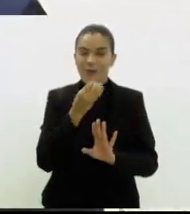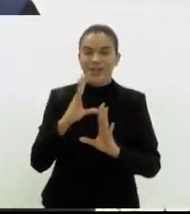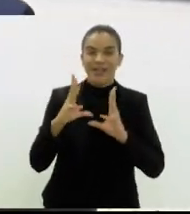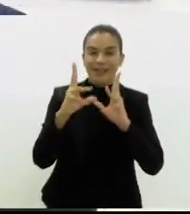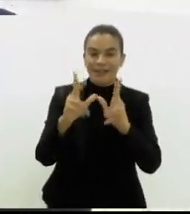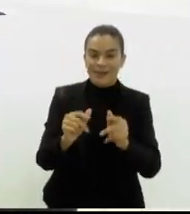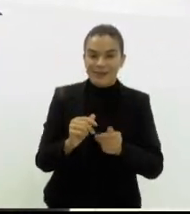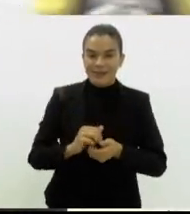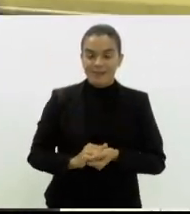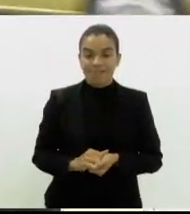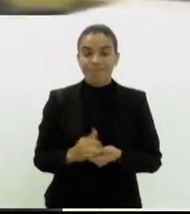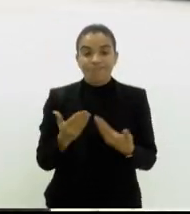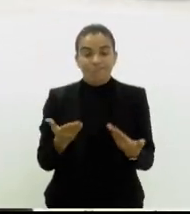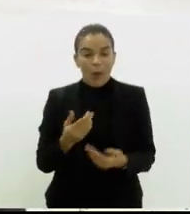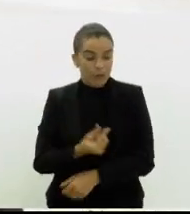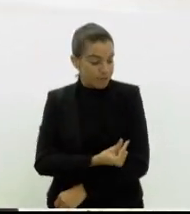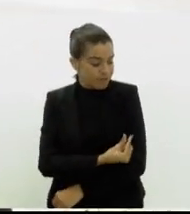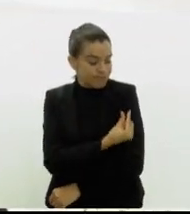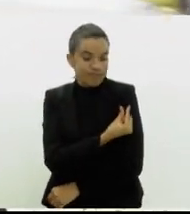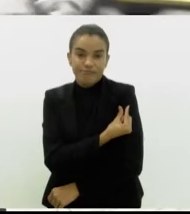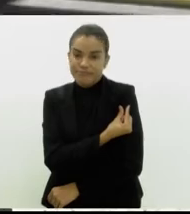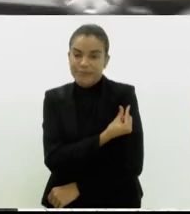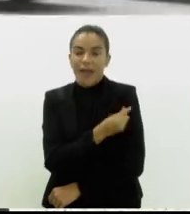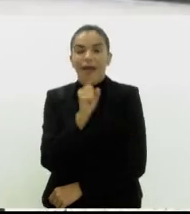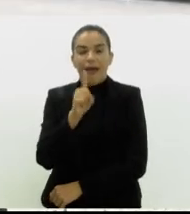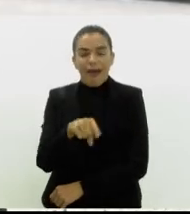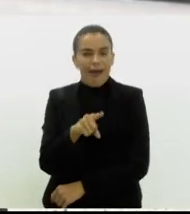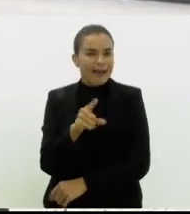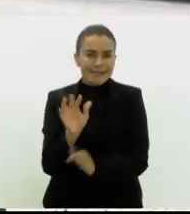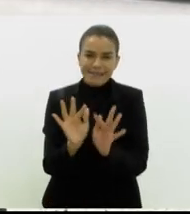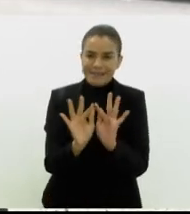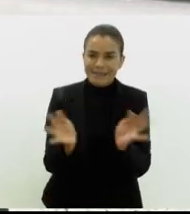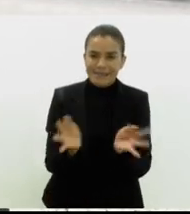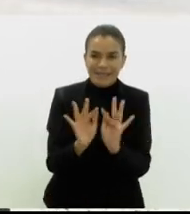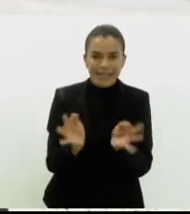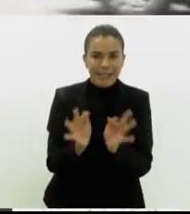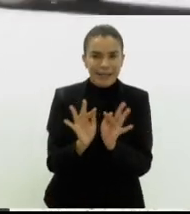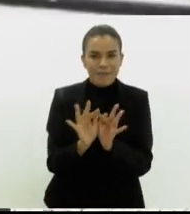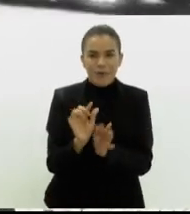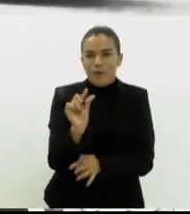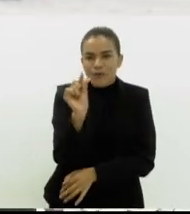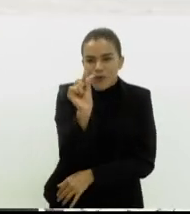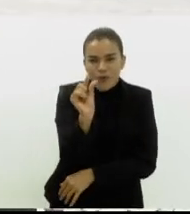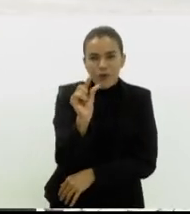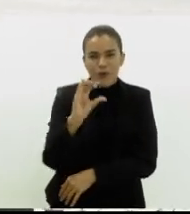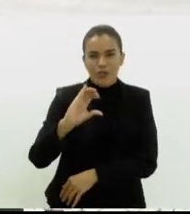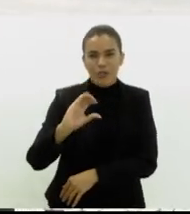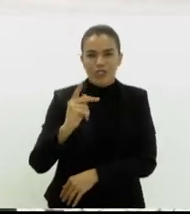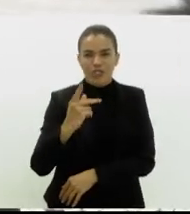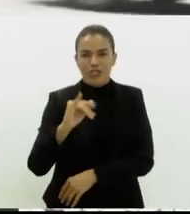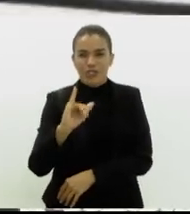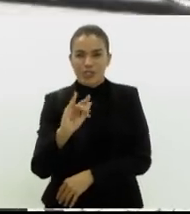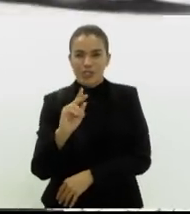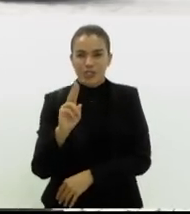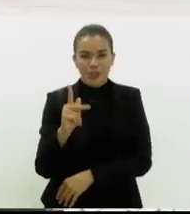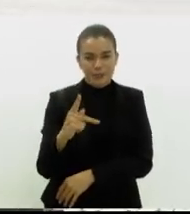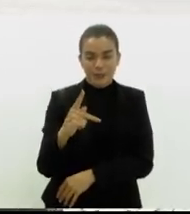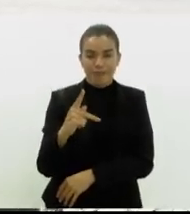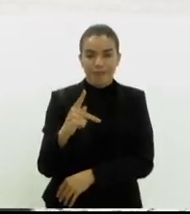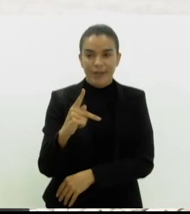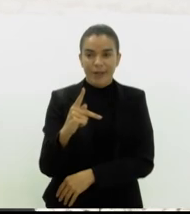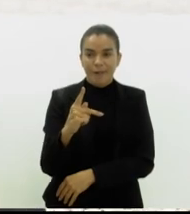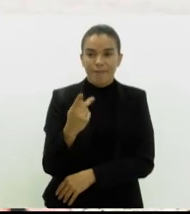a todos. Então, essa microchipagem é um procedimento muito simples que coloca um dispositivo no dorso do animal. É um